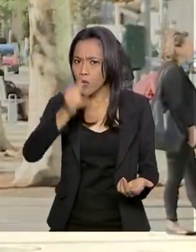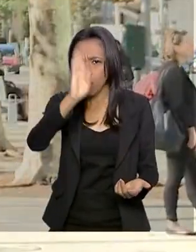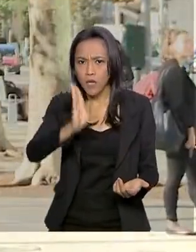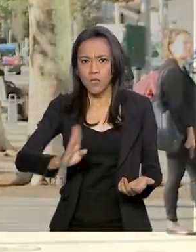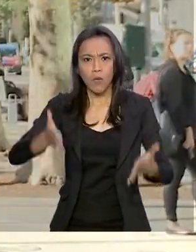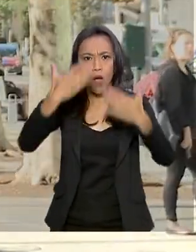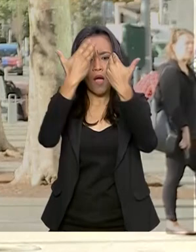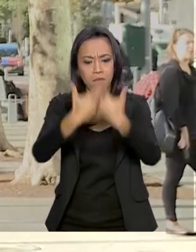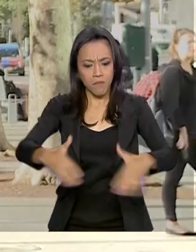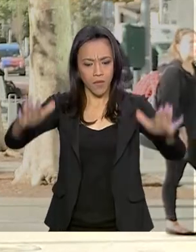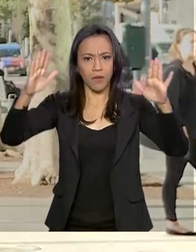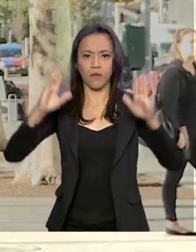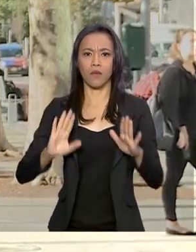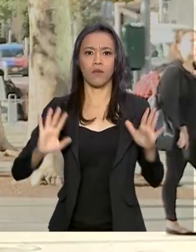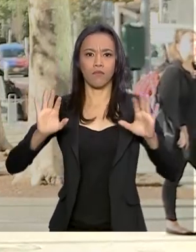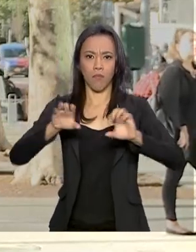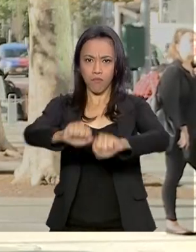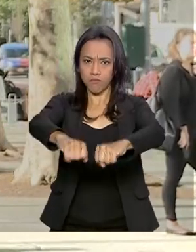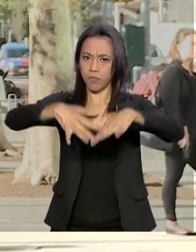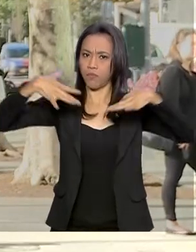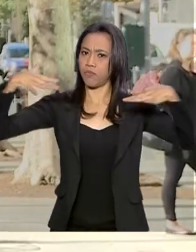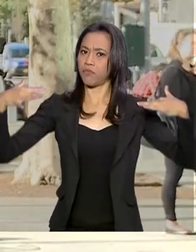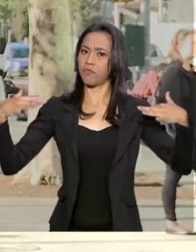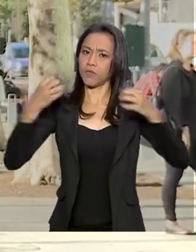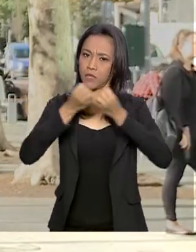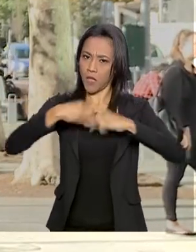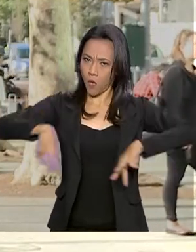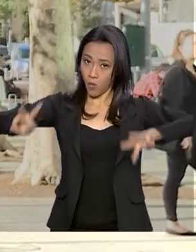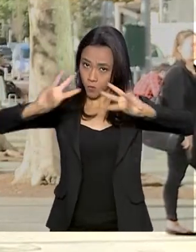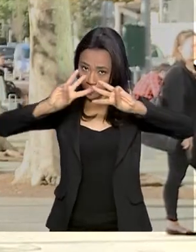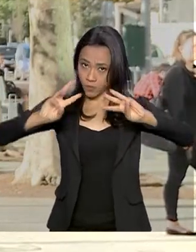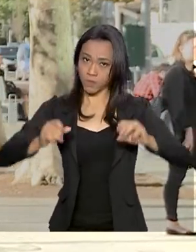a sessão de debates da Assembleia Geral da ONU.